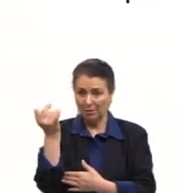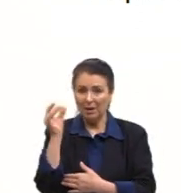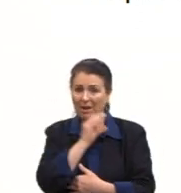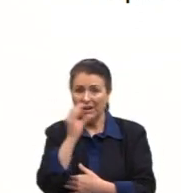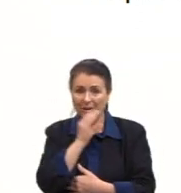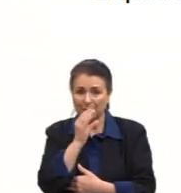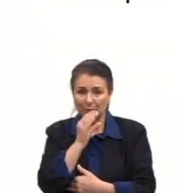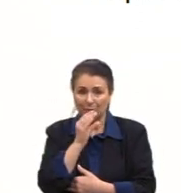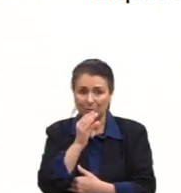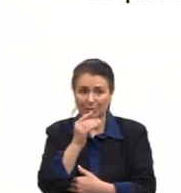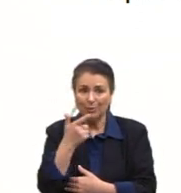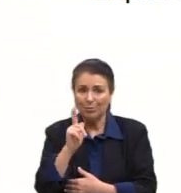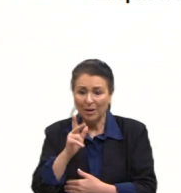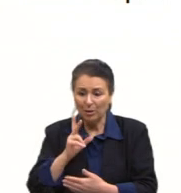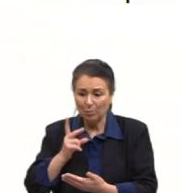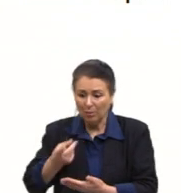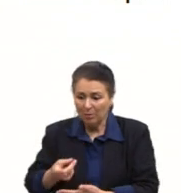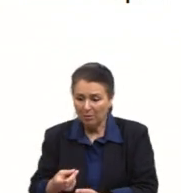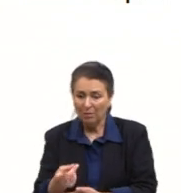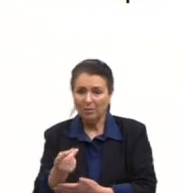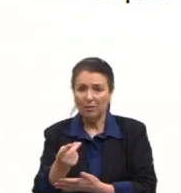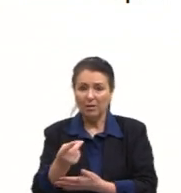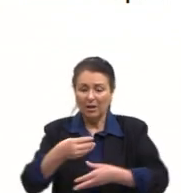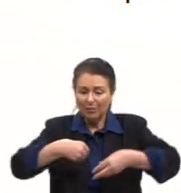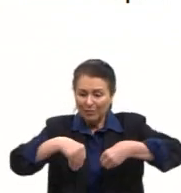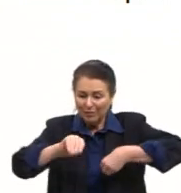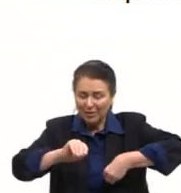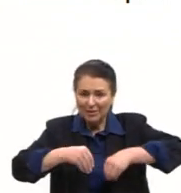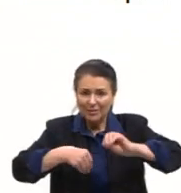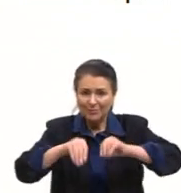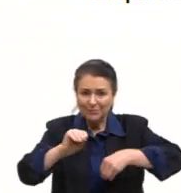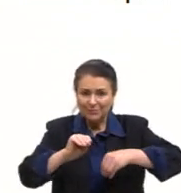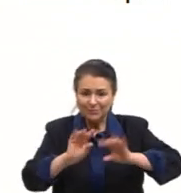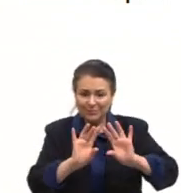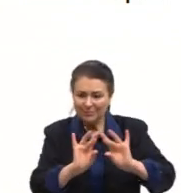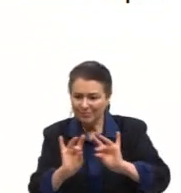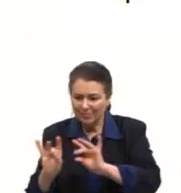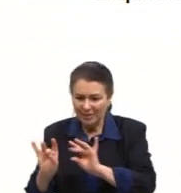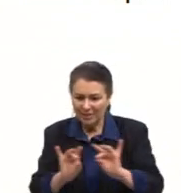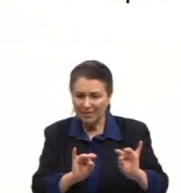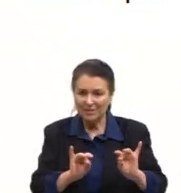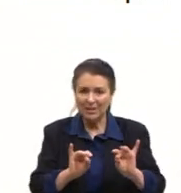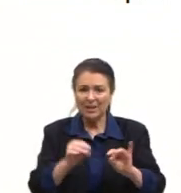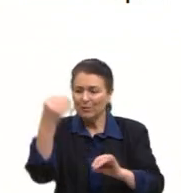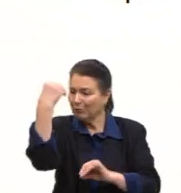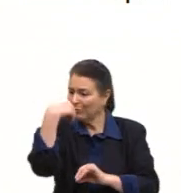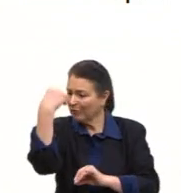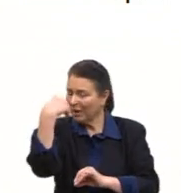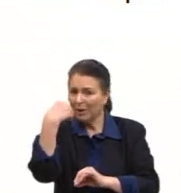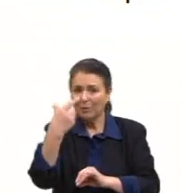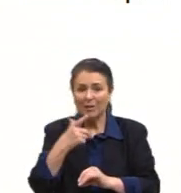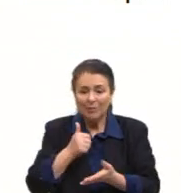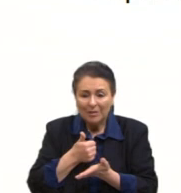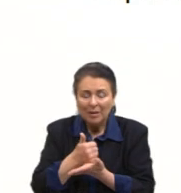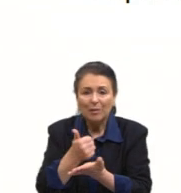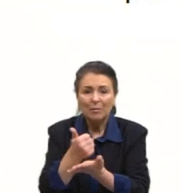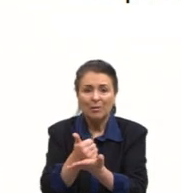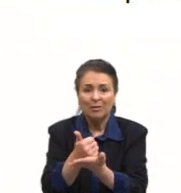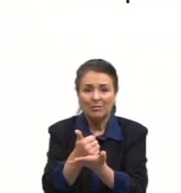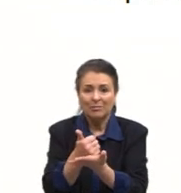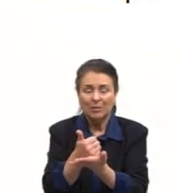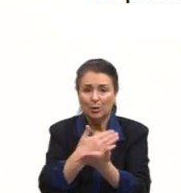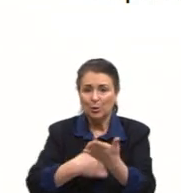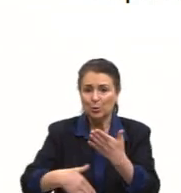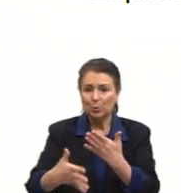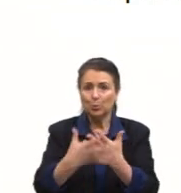fantasioso. Equivocado. Flexível. Liquidez. Fragilidade na sustentação do mundo de hoje. Tudo